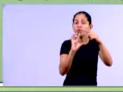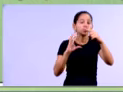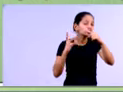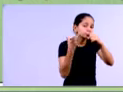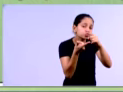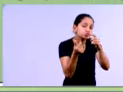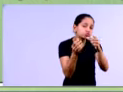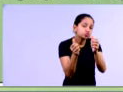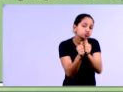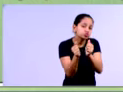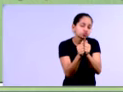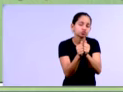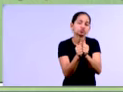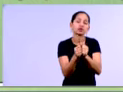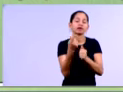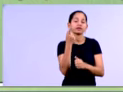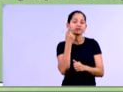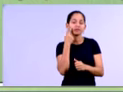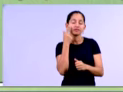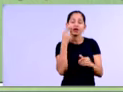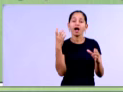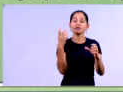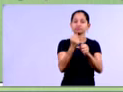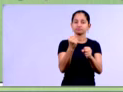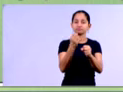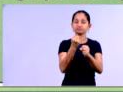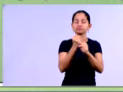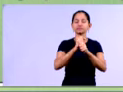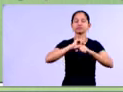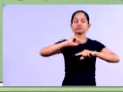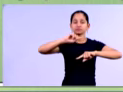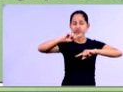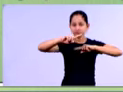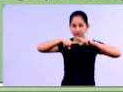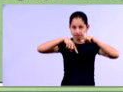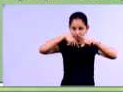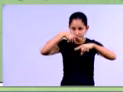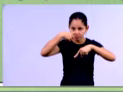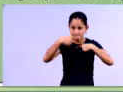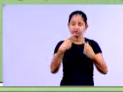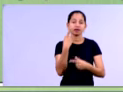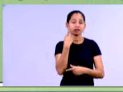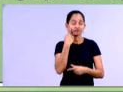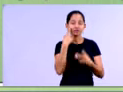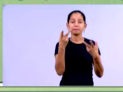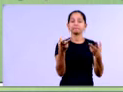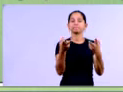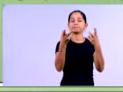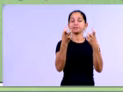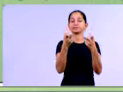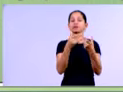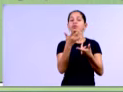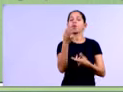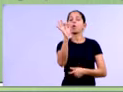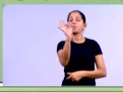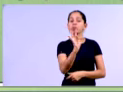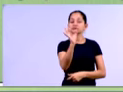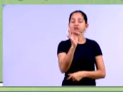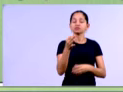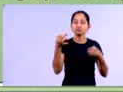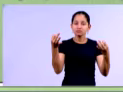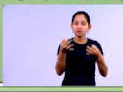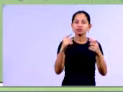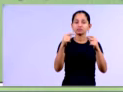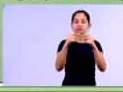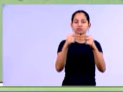mede o tamanho em grandeza percentual da conta em relação ao grupo a que pertence. Então, gente, dado